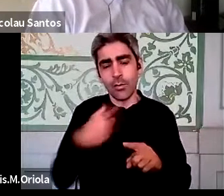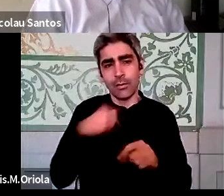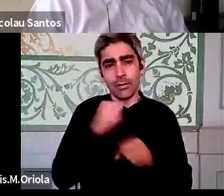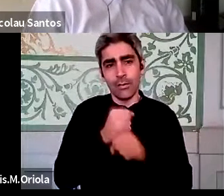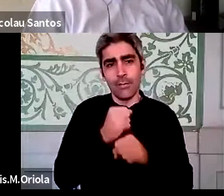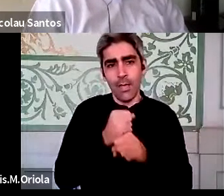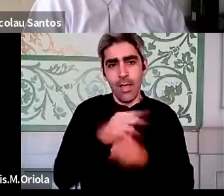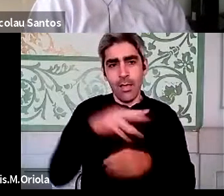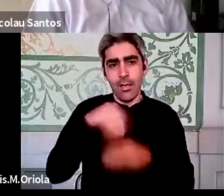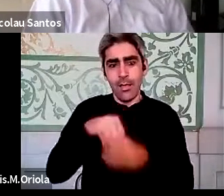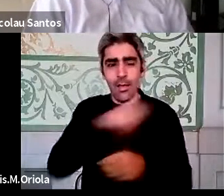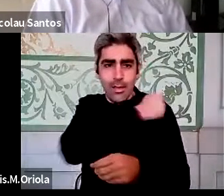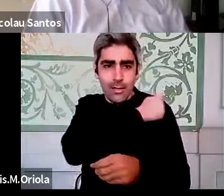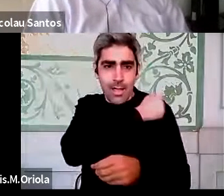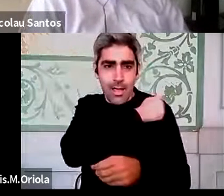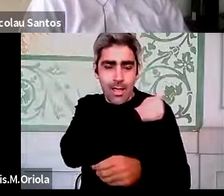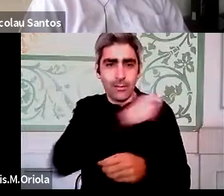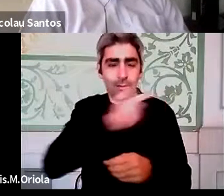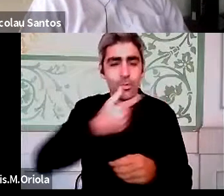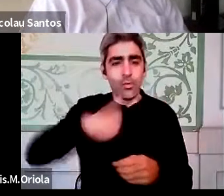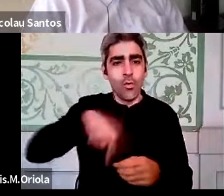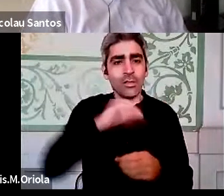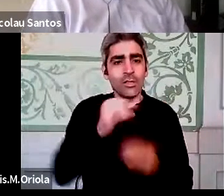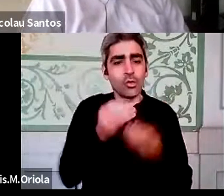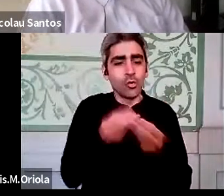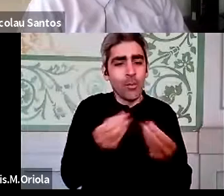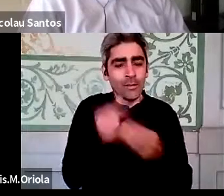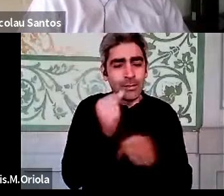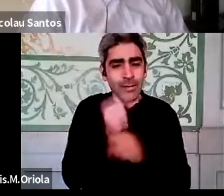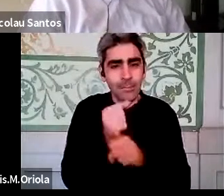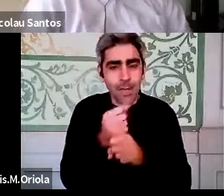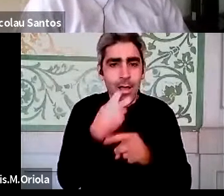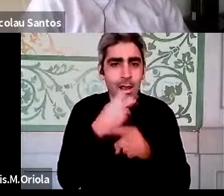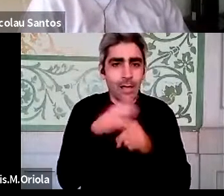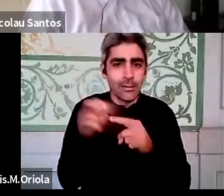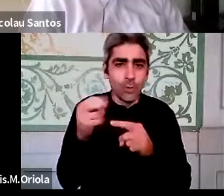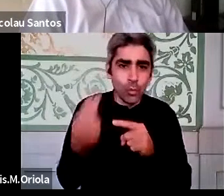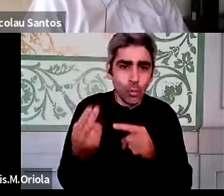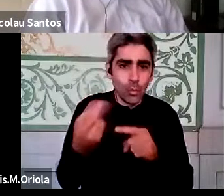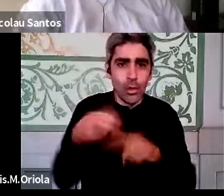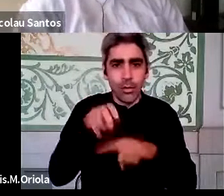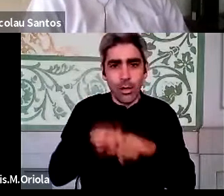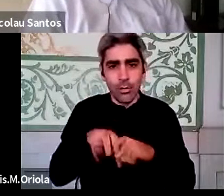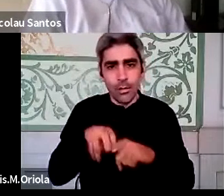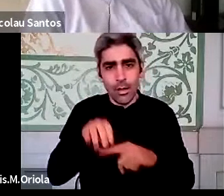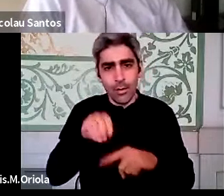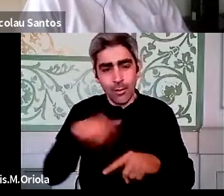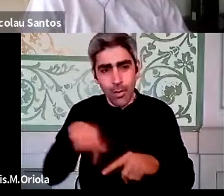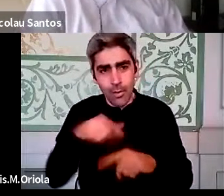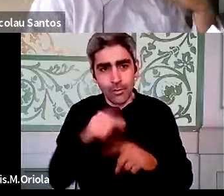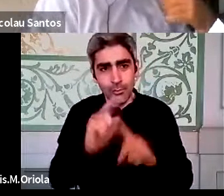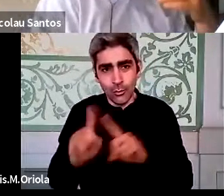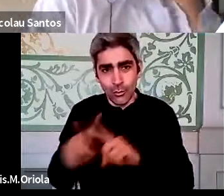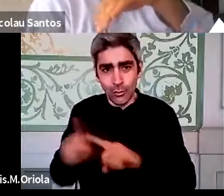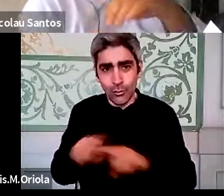casa, pois os nossos instrumentos de trabalho, a eletricidade que usamos, a cadeira onde nos sentamos, etc.,